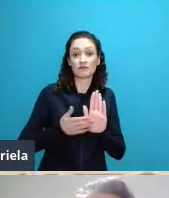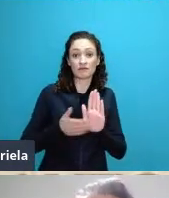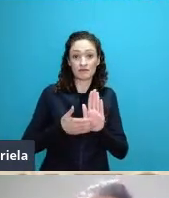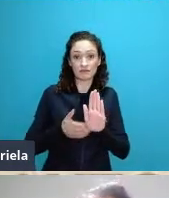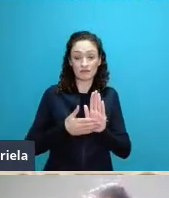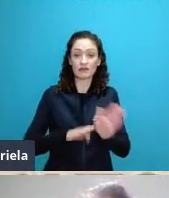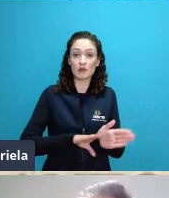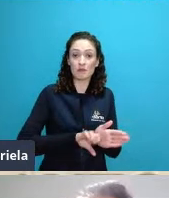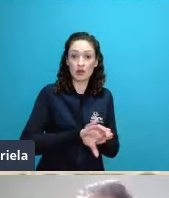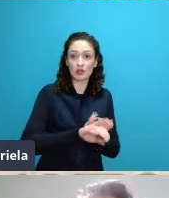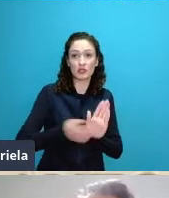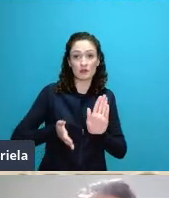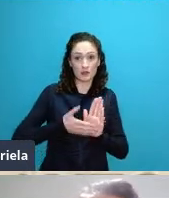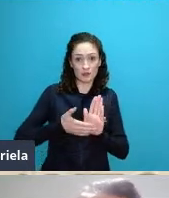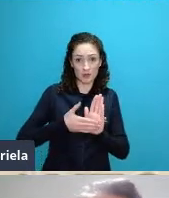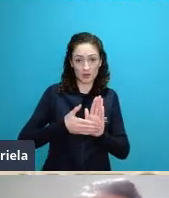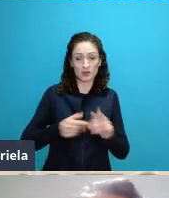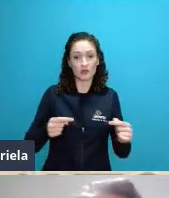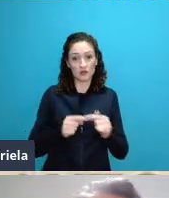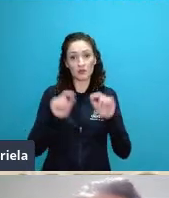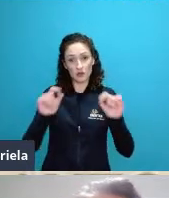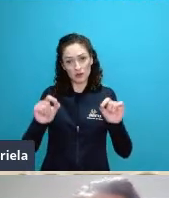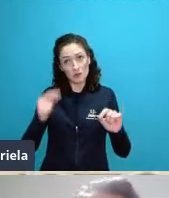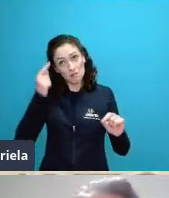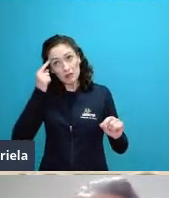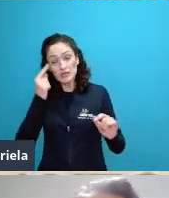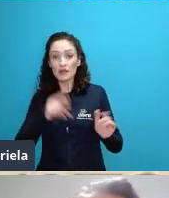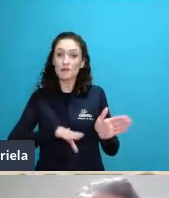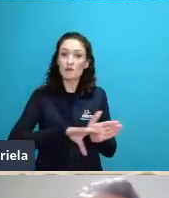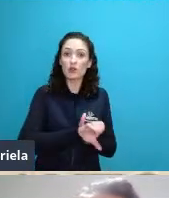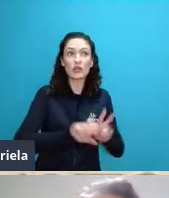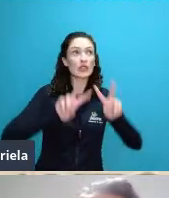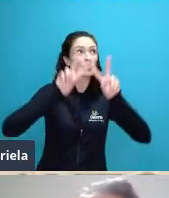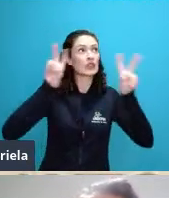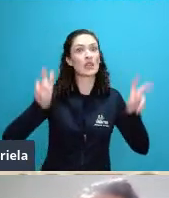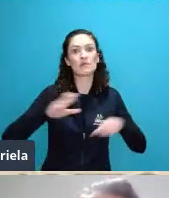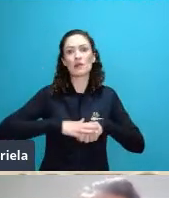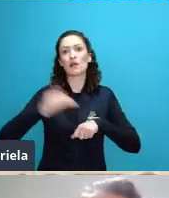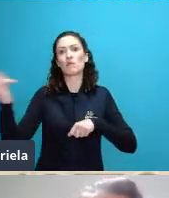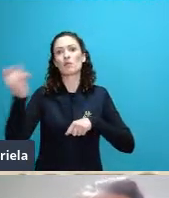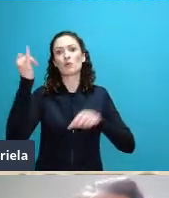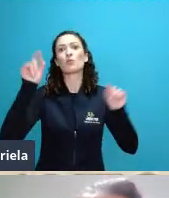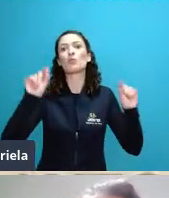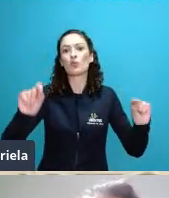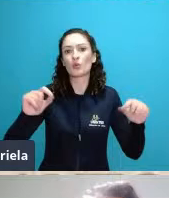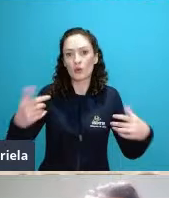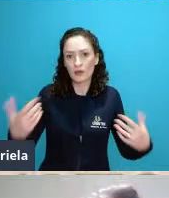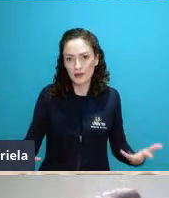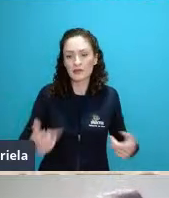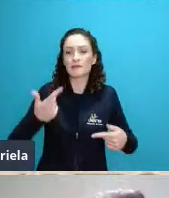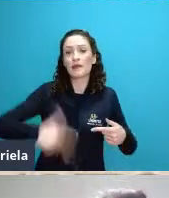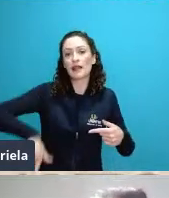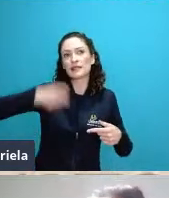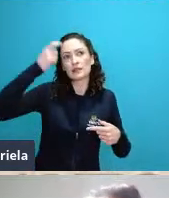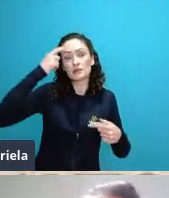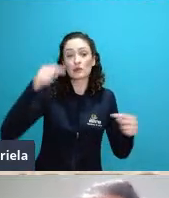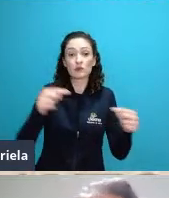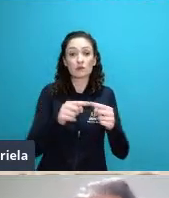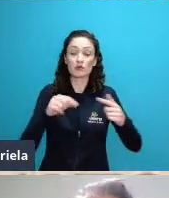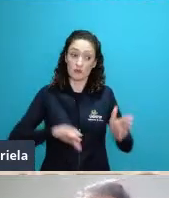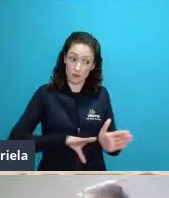que tratar que interessa a ecologia e basicamente ele definiu que a ecologia deve ser encarada de forma hierárquica